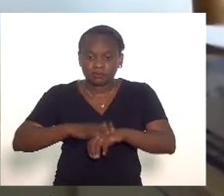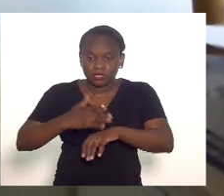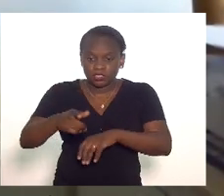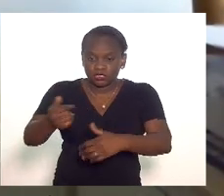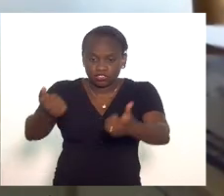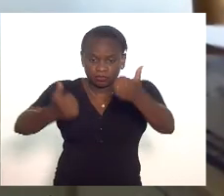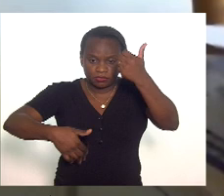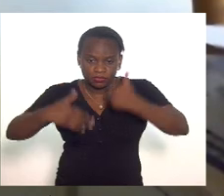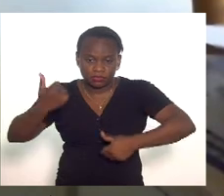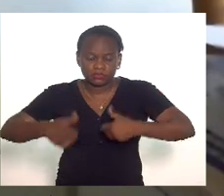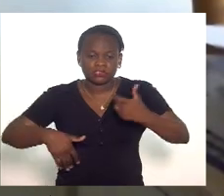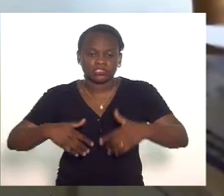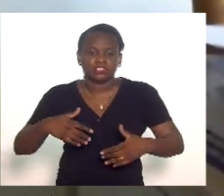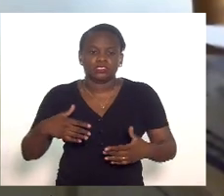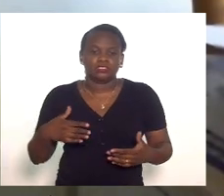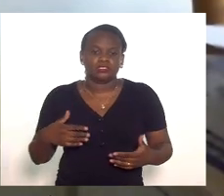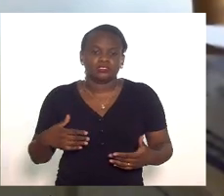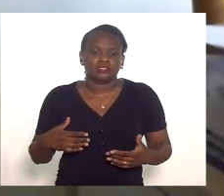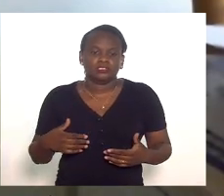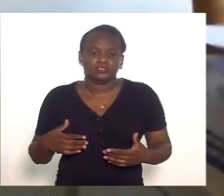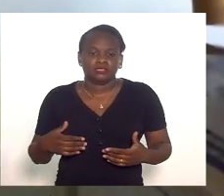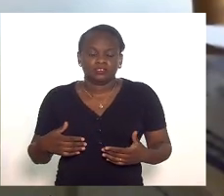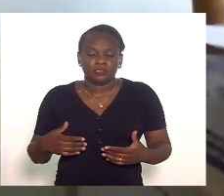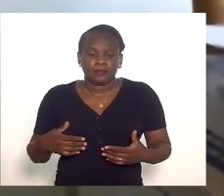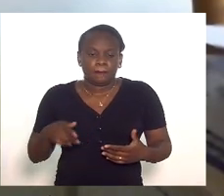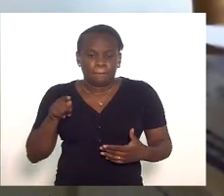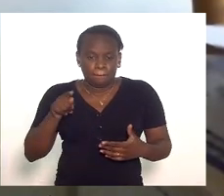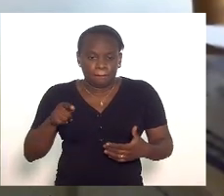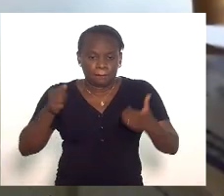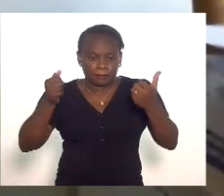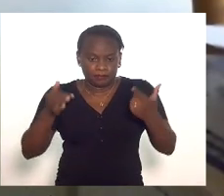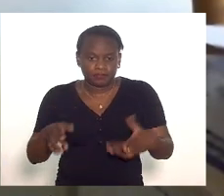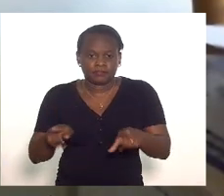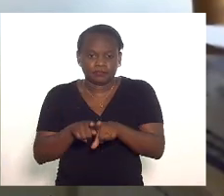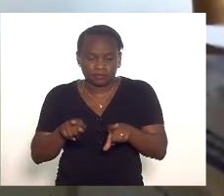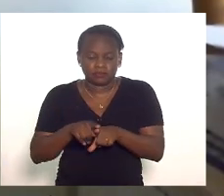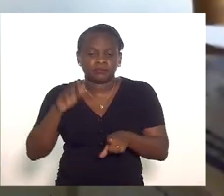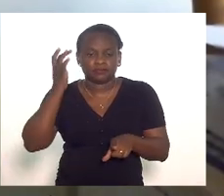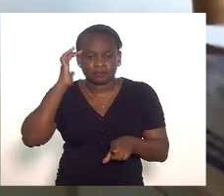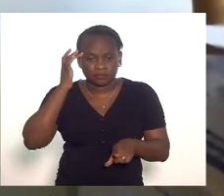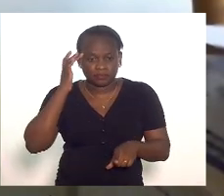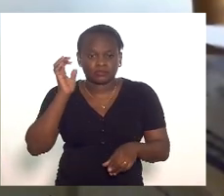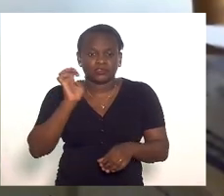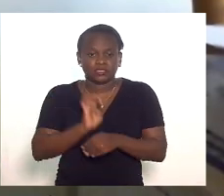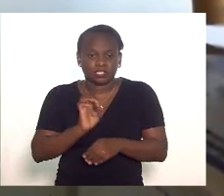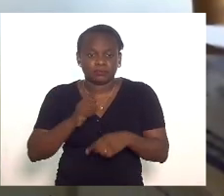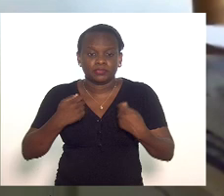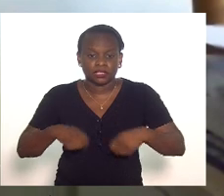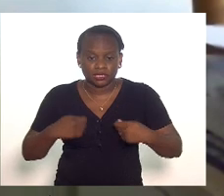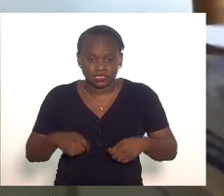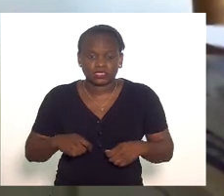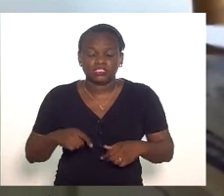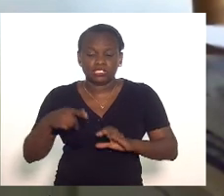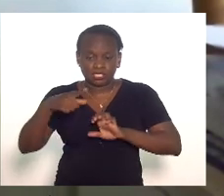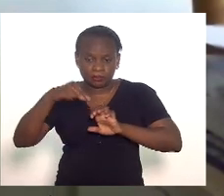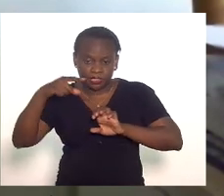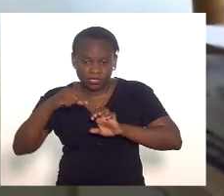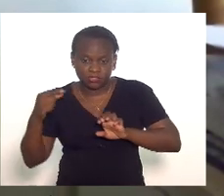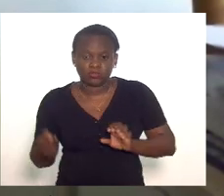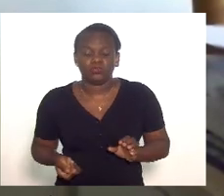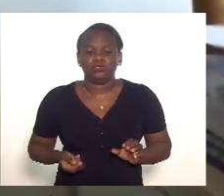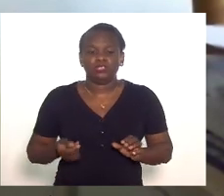vossa excelência que vossa excelência também acha que o estado tem que ser empreendedor